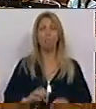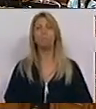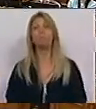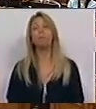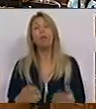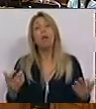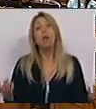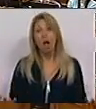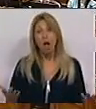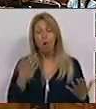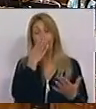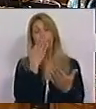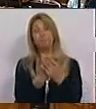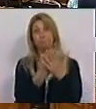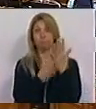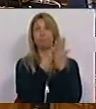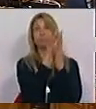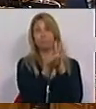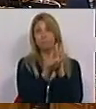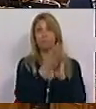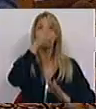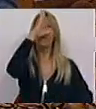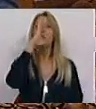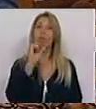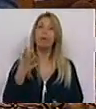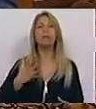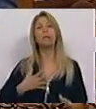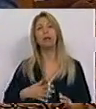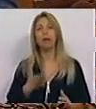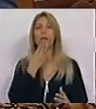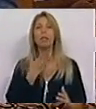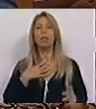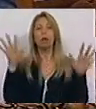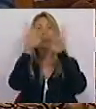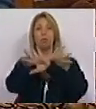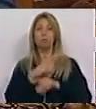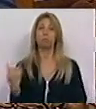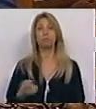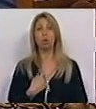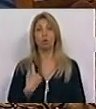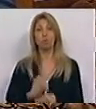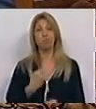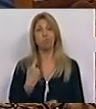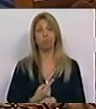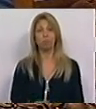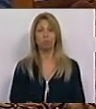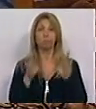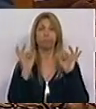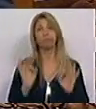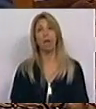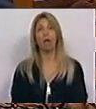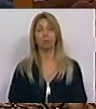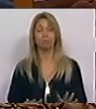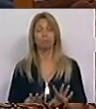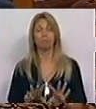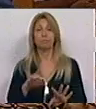isto, o Governo quer nos atirar areia para os olhos. A mesma areia na qual longamente e com uma